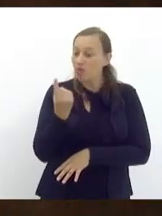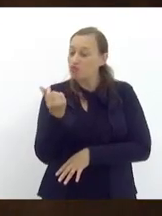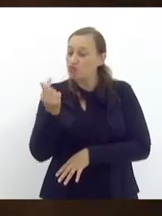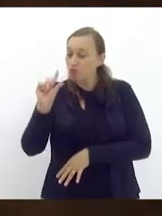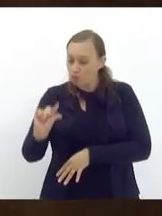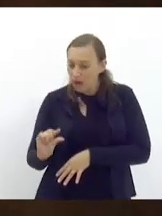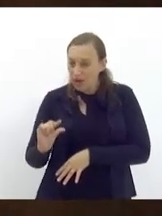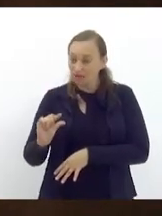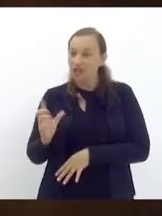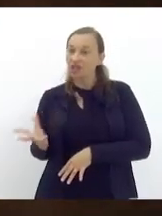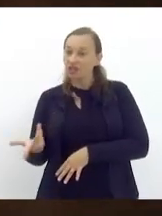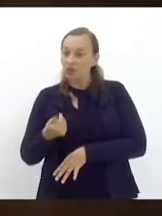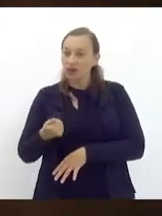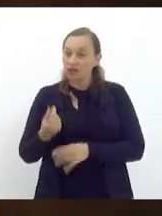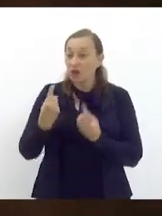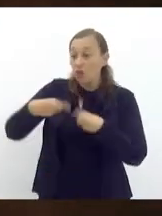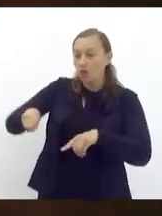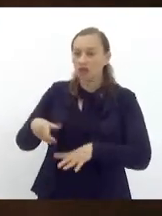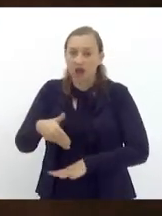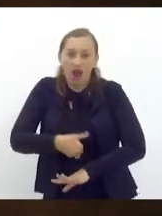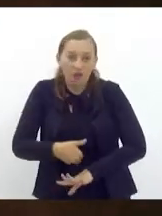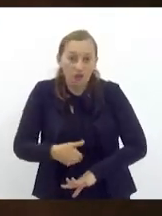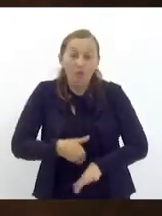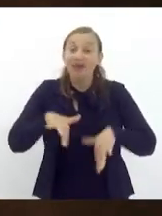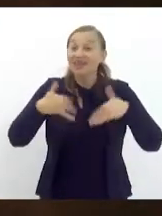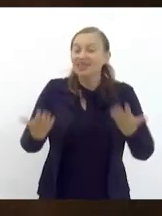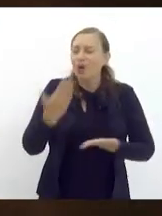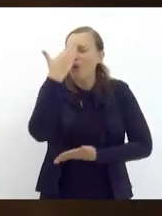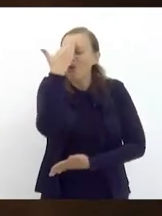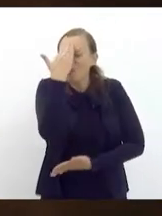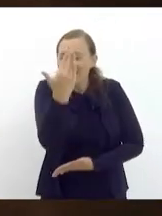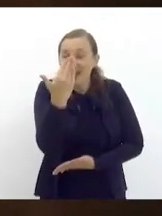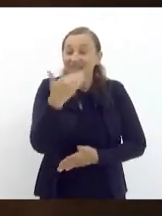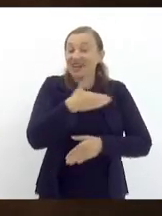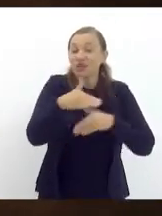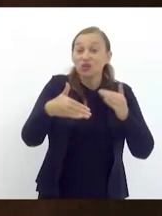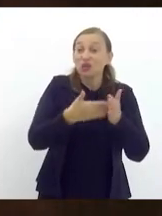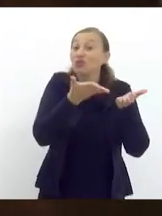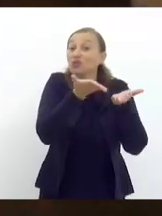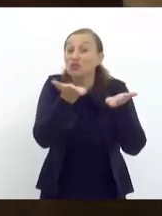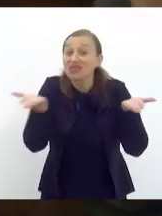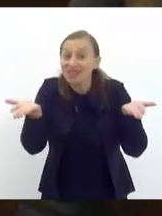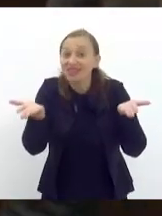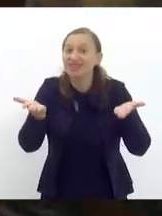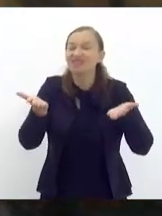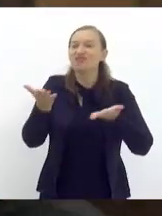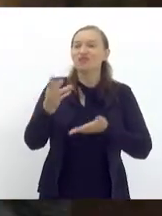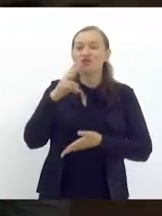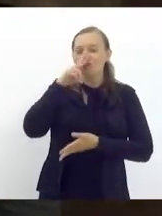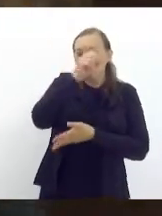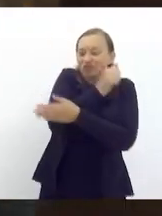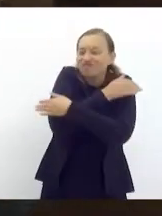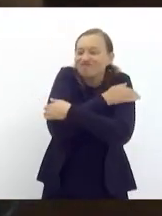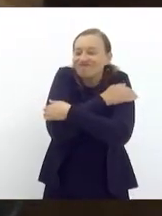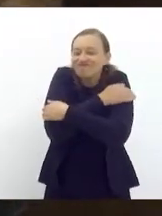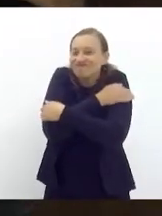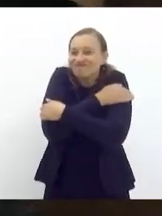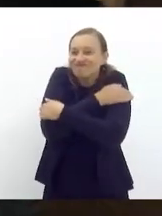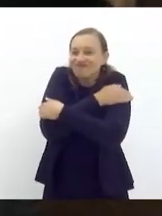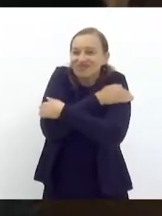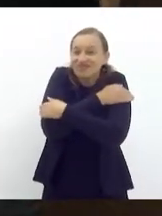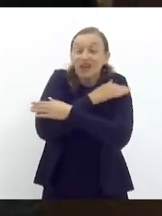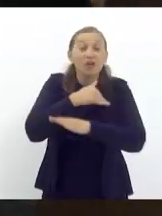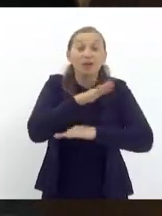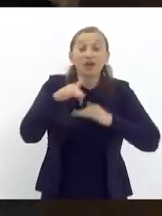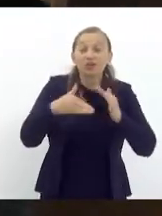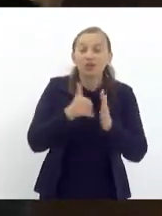no combate à fome então muito obrigada a todos e todas e um forte abraço para